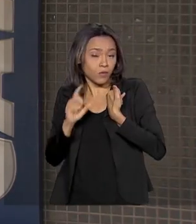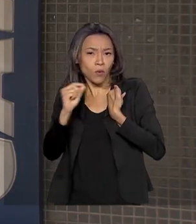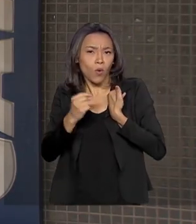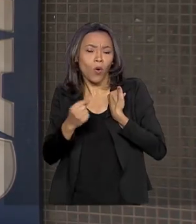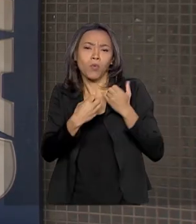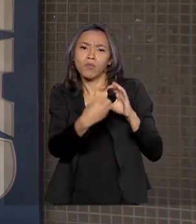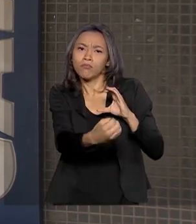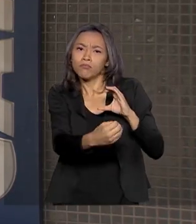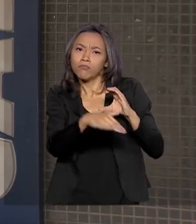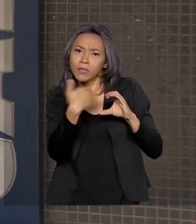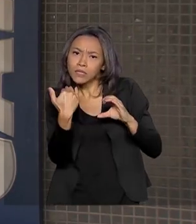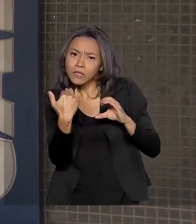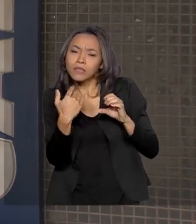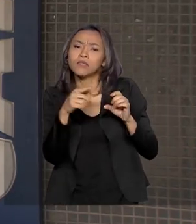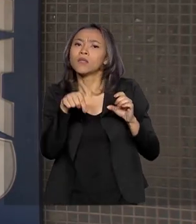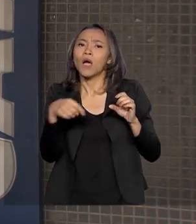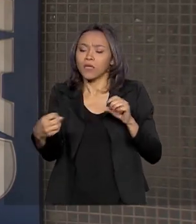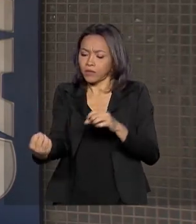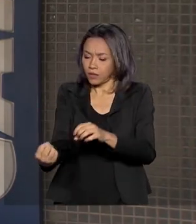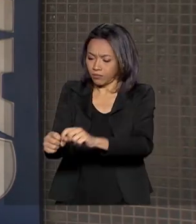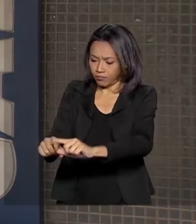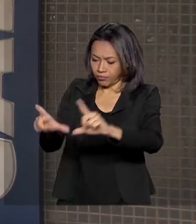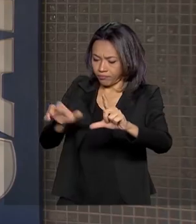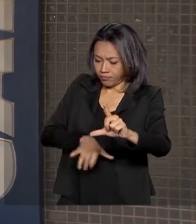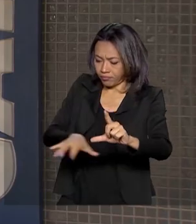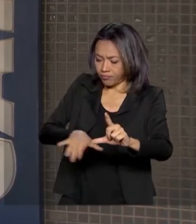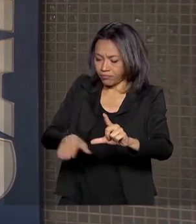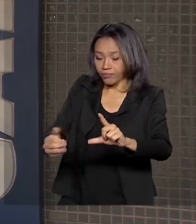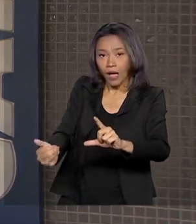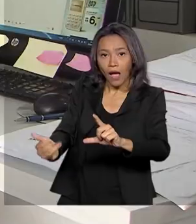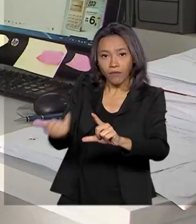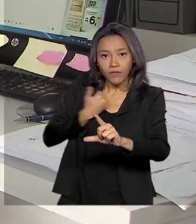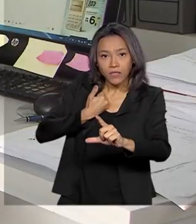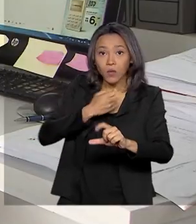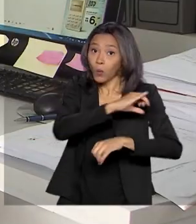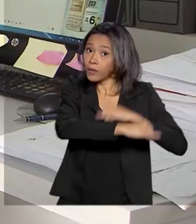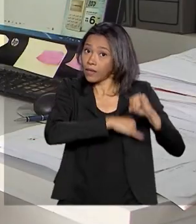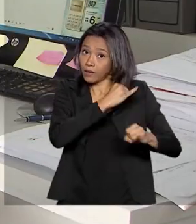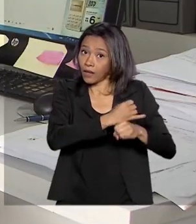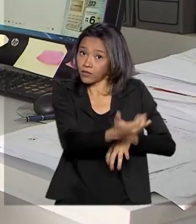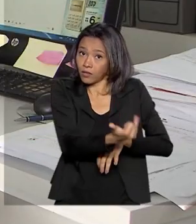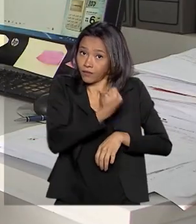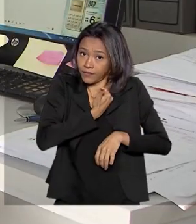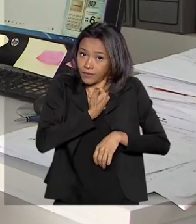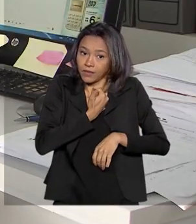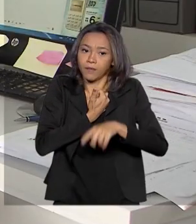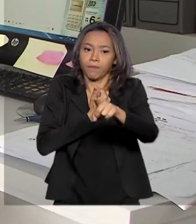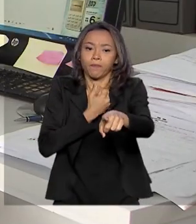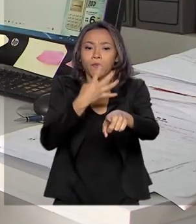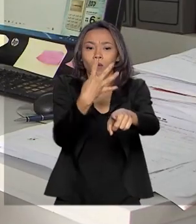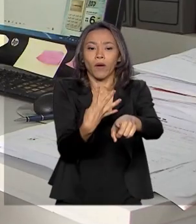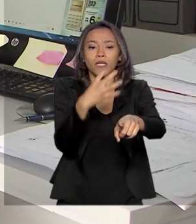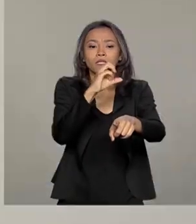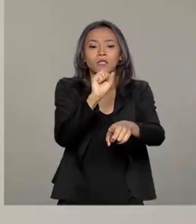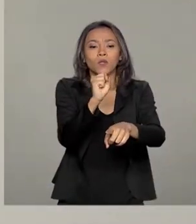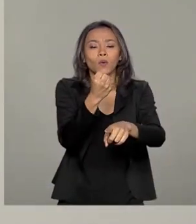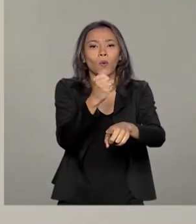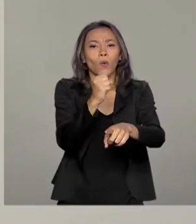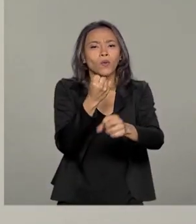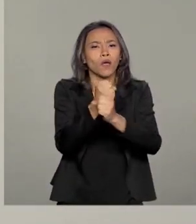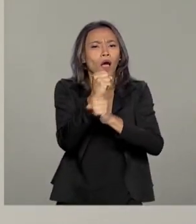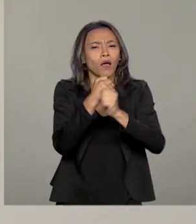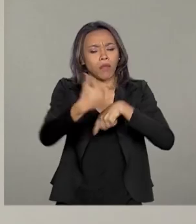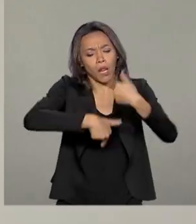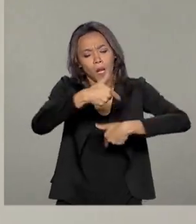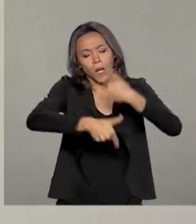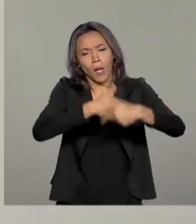mensagens informativas nos caixas eletrônicos e pela internet. Depois de 48 anos de dedicação aos Correios, Walter